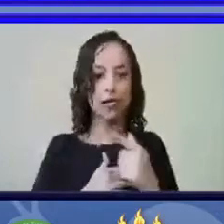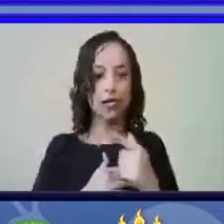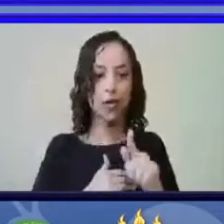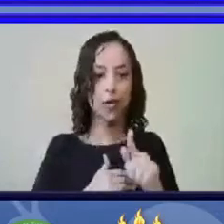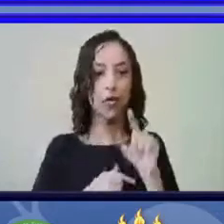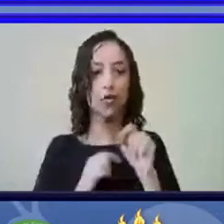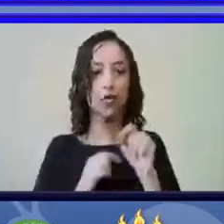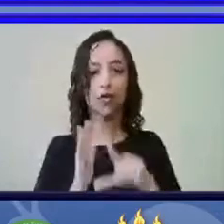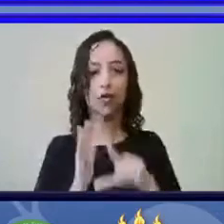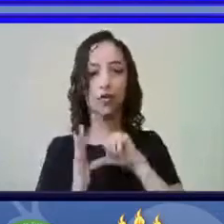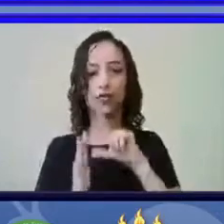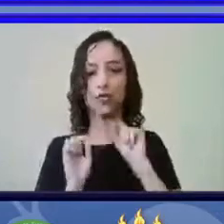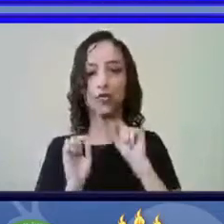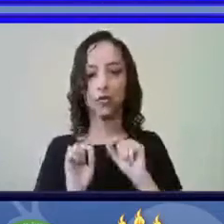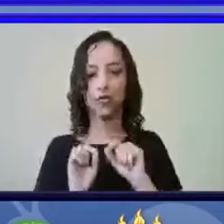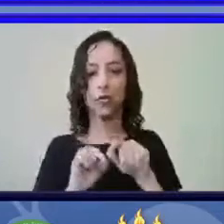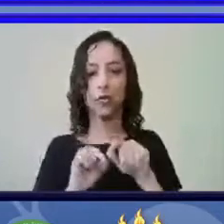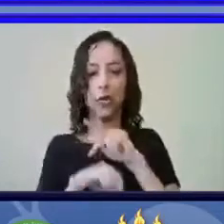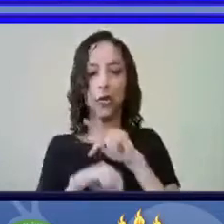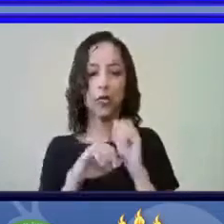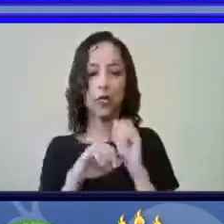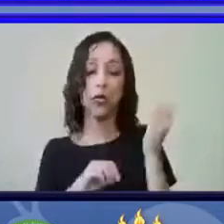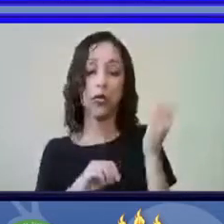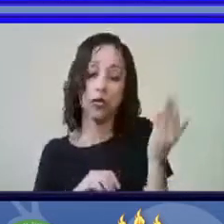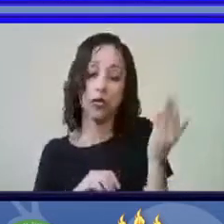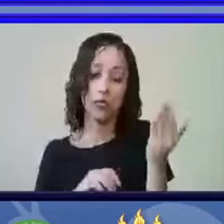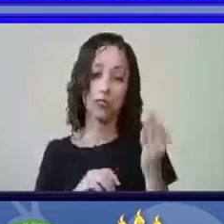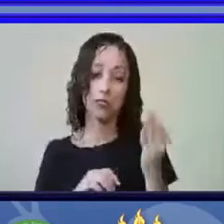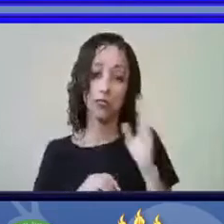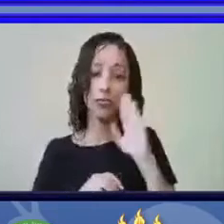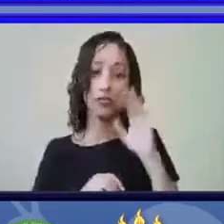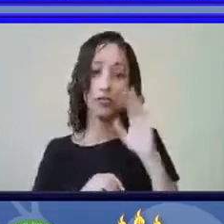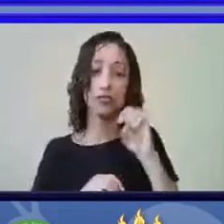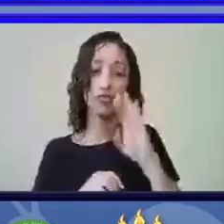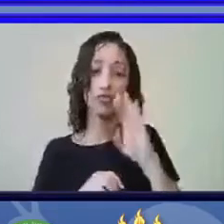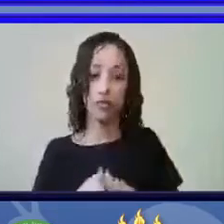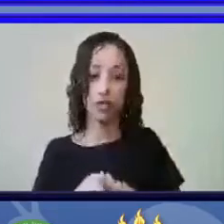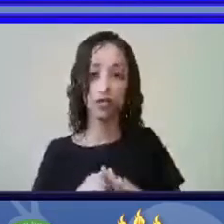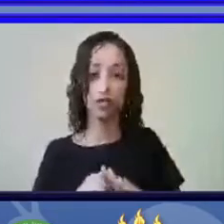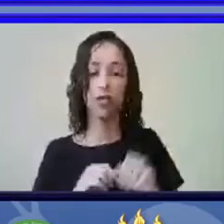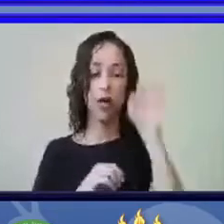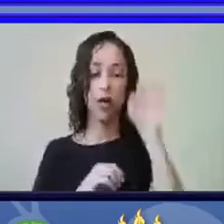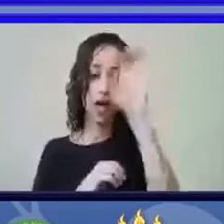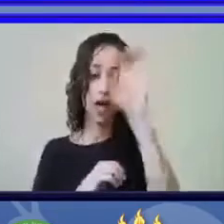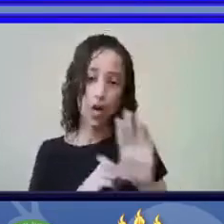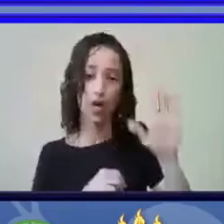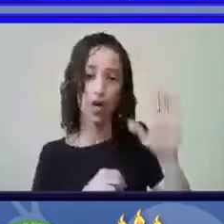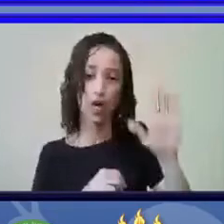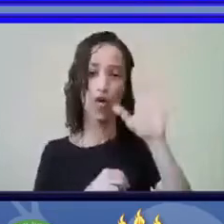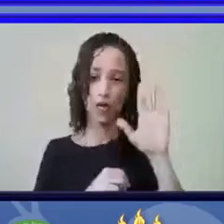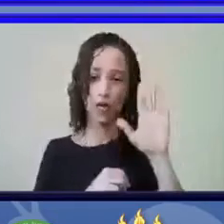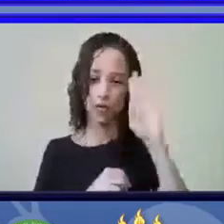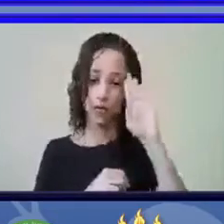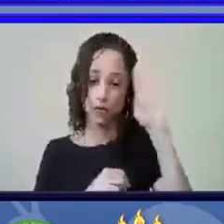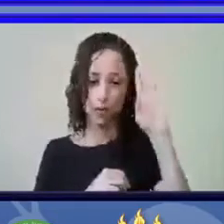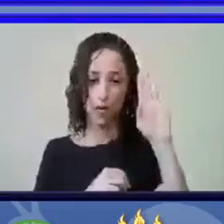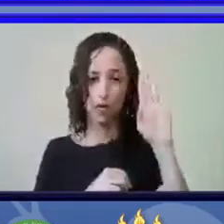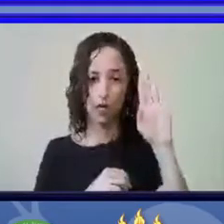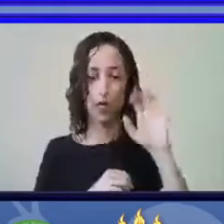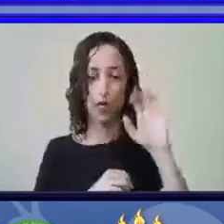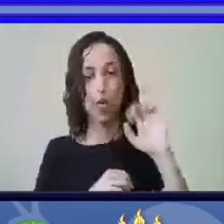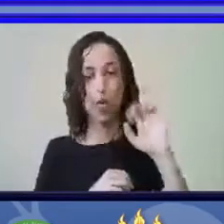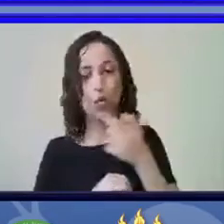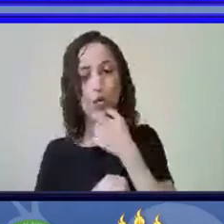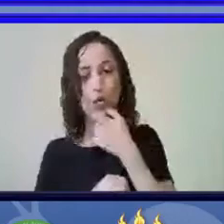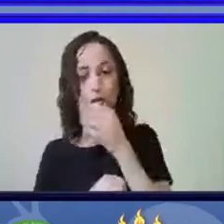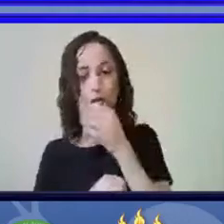do exterior, principalmente as coleções da Europa, da Inglaterra,